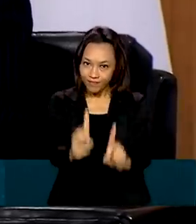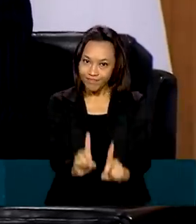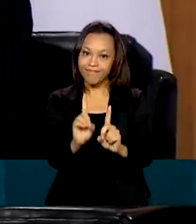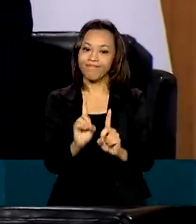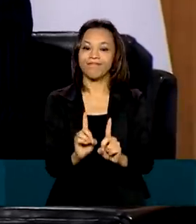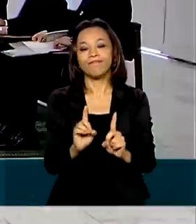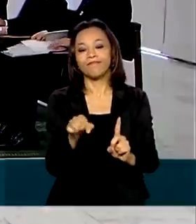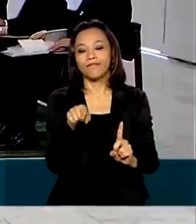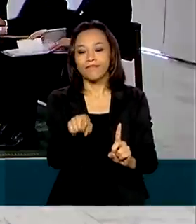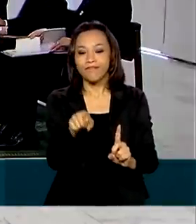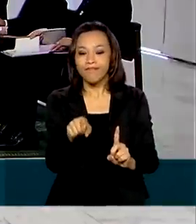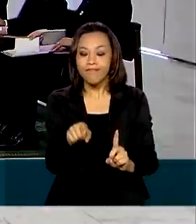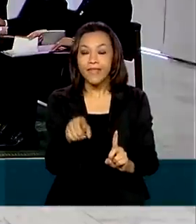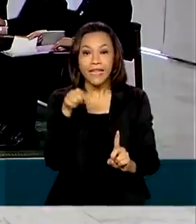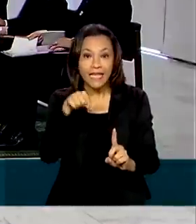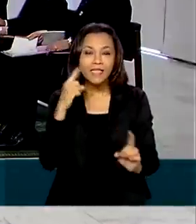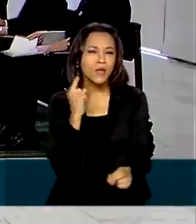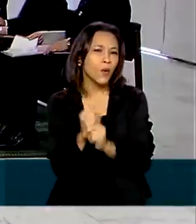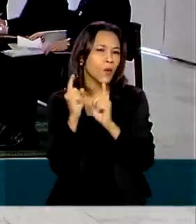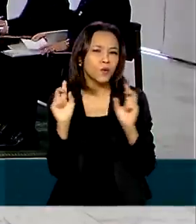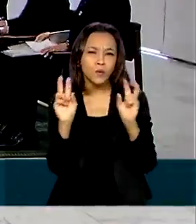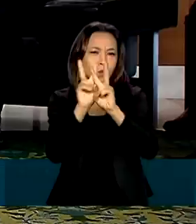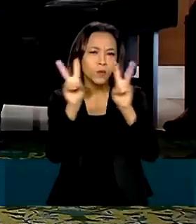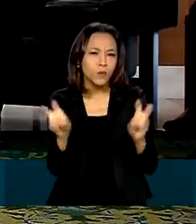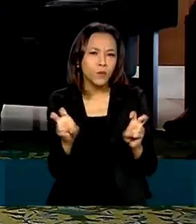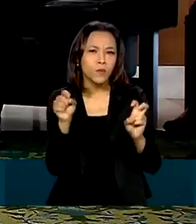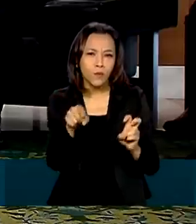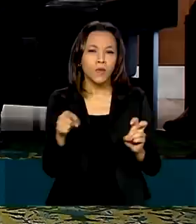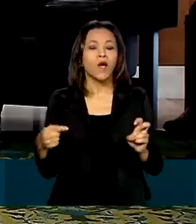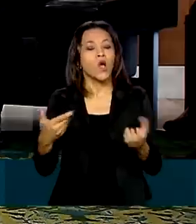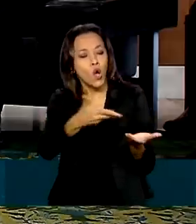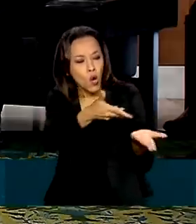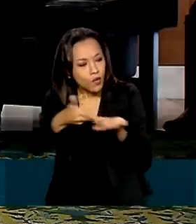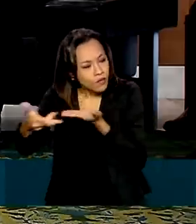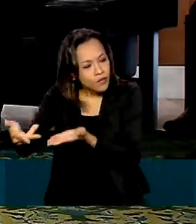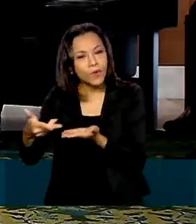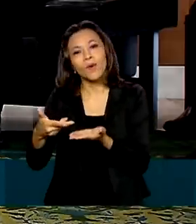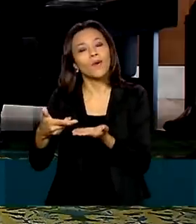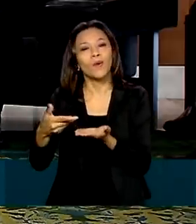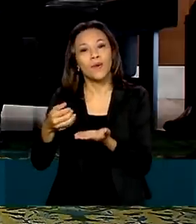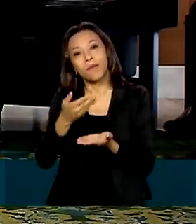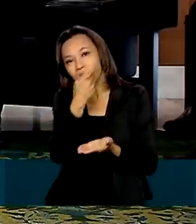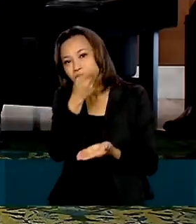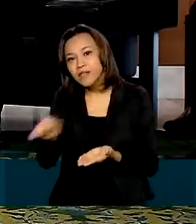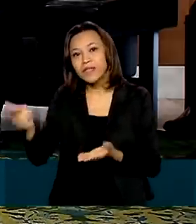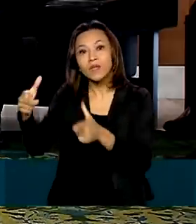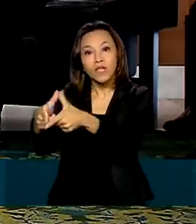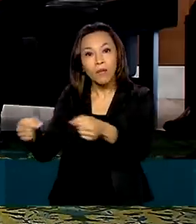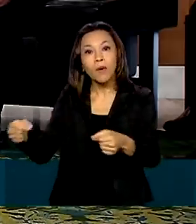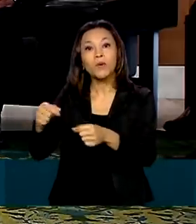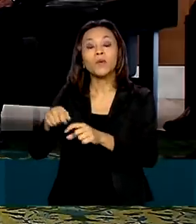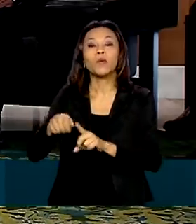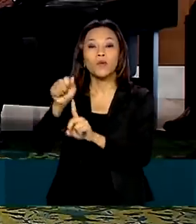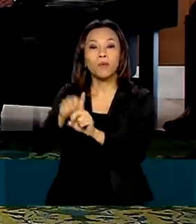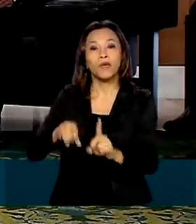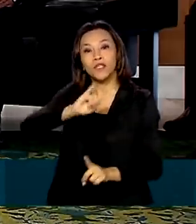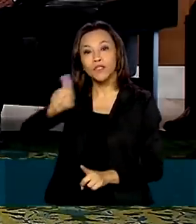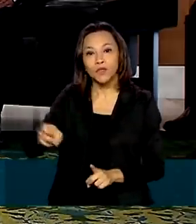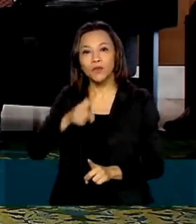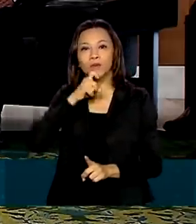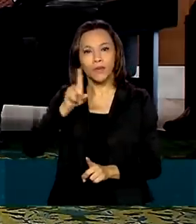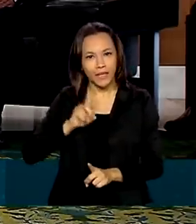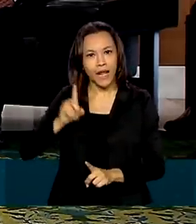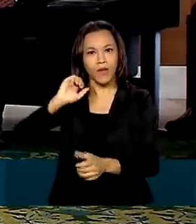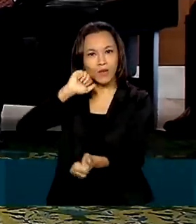Toshimitsu. No encontro, a autoridade japonesa convidou Bolsonaro a visitar o Japão em julho, quando ocorrem os